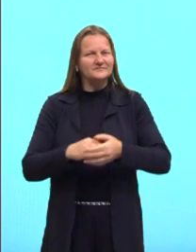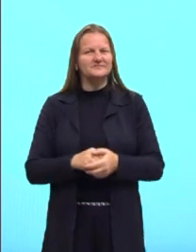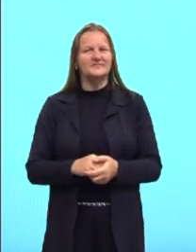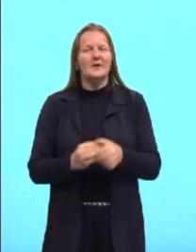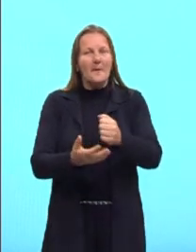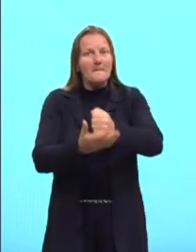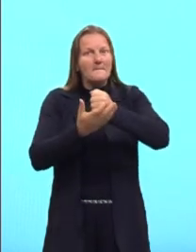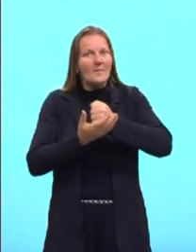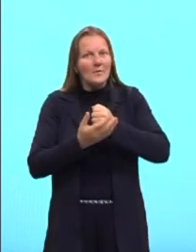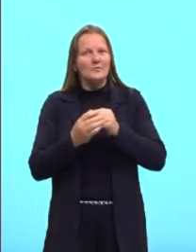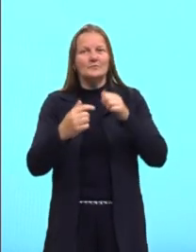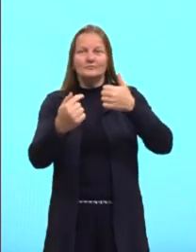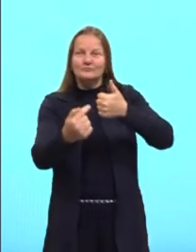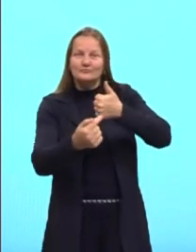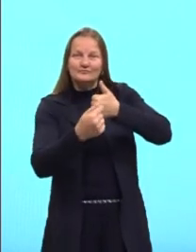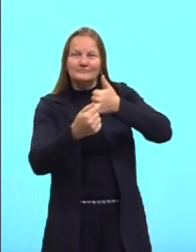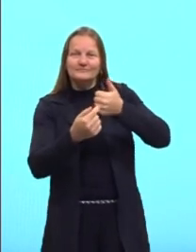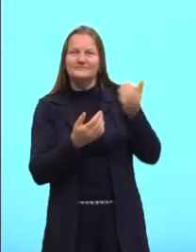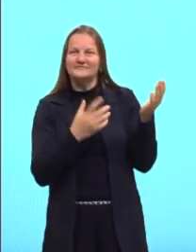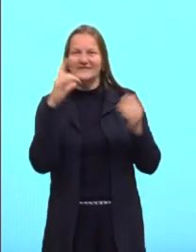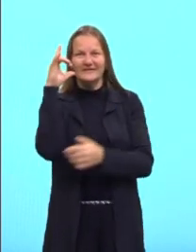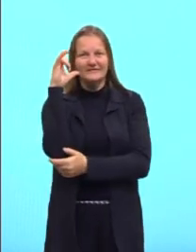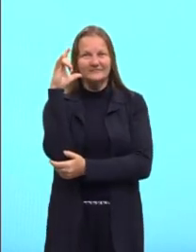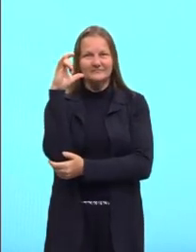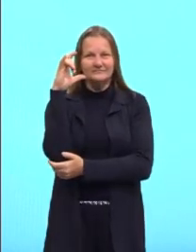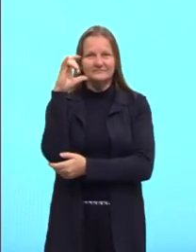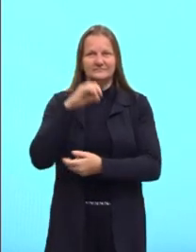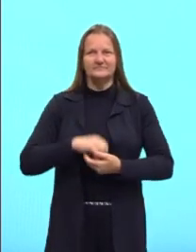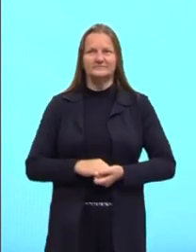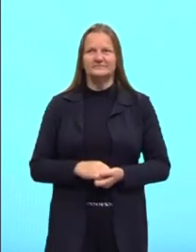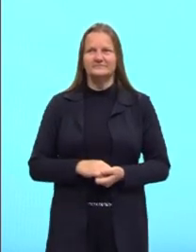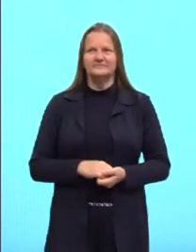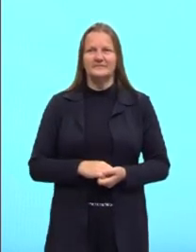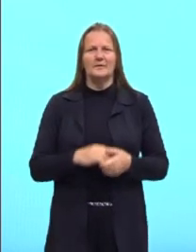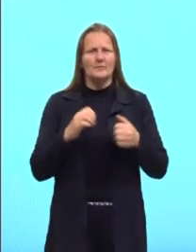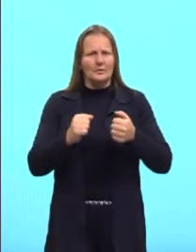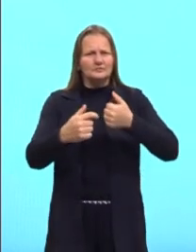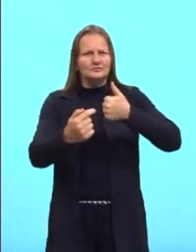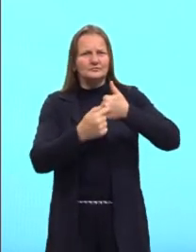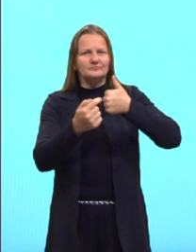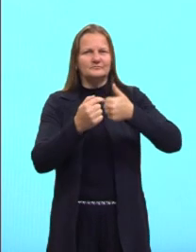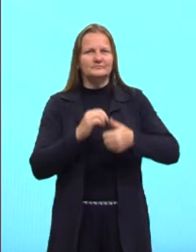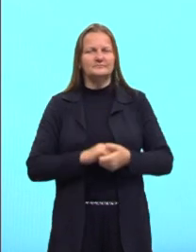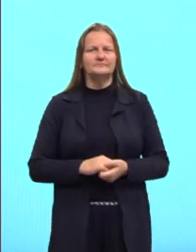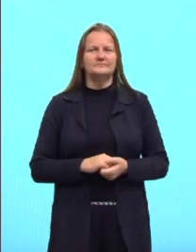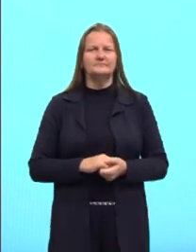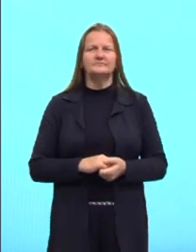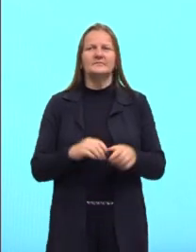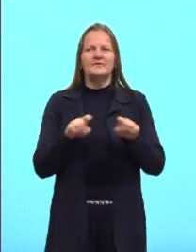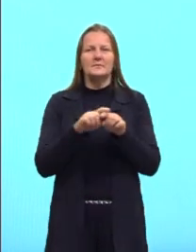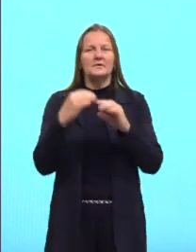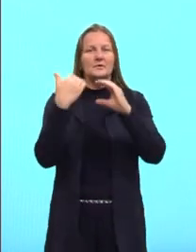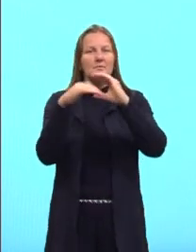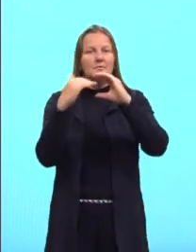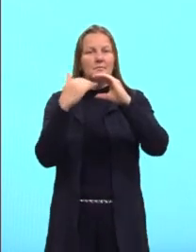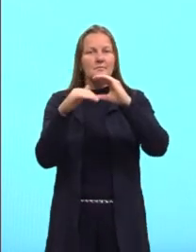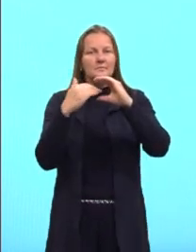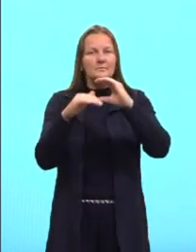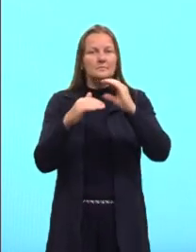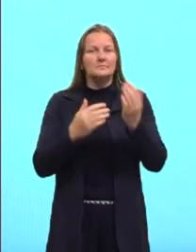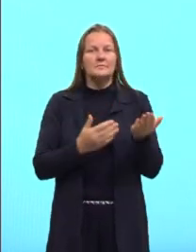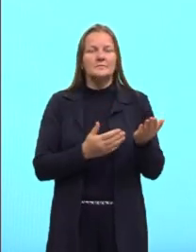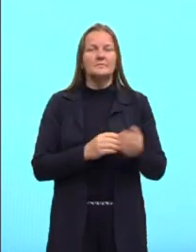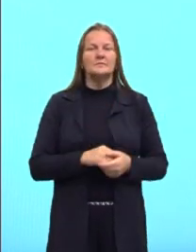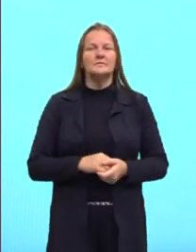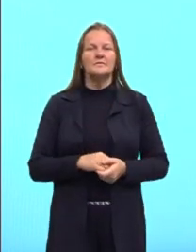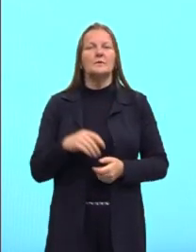Dá uma força também. Está aqui o nosso Instagram, marca lá, está estudando, marca. E ali está o meu e-mail, certo? E o